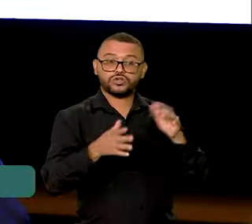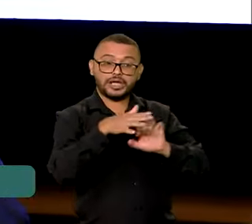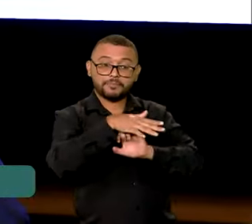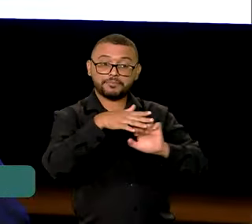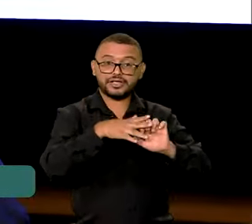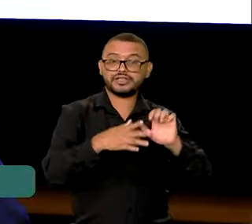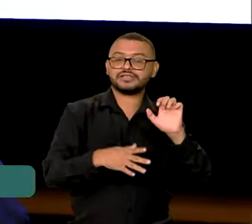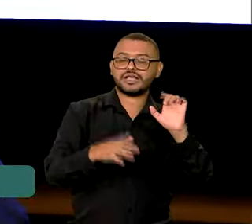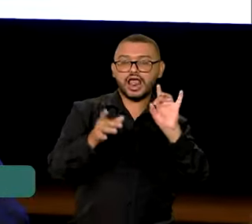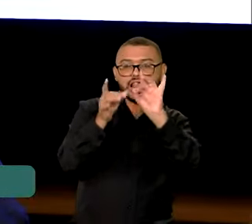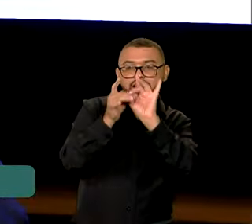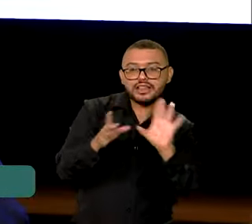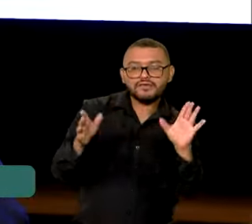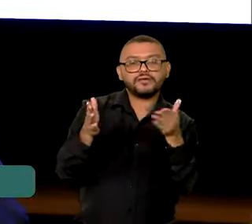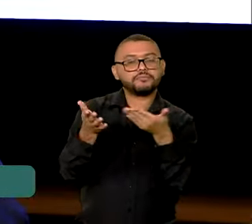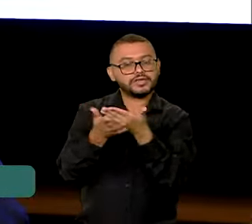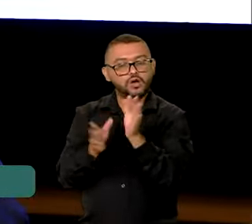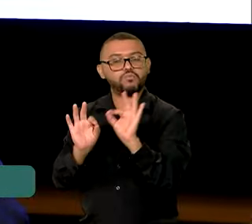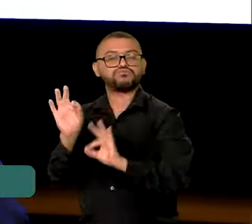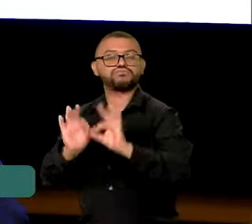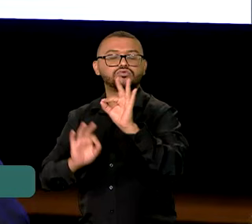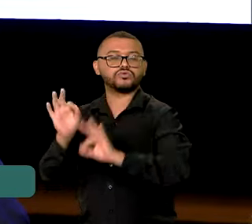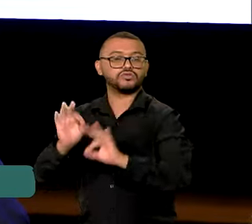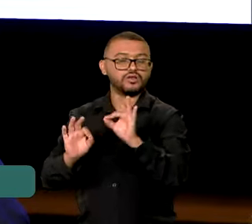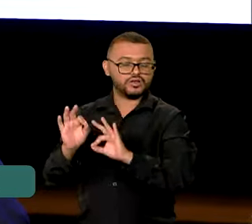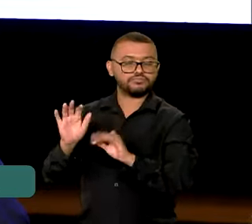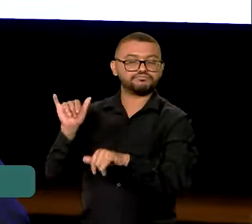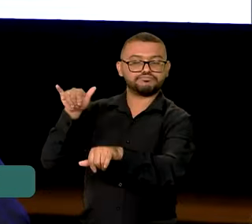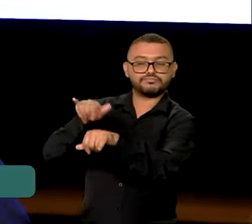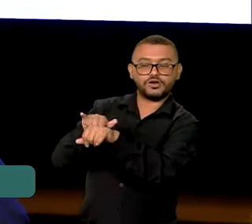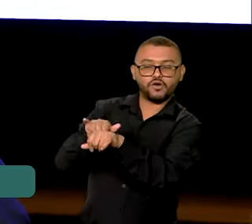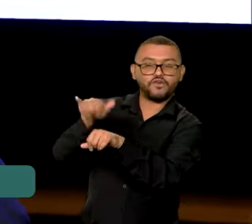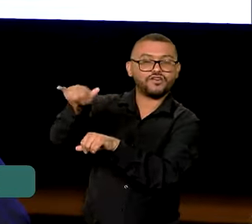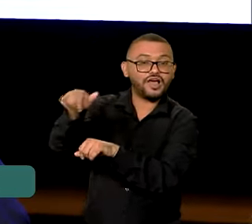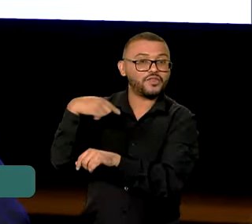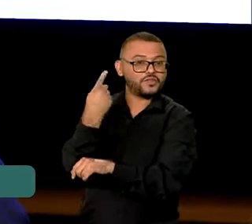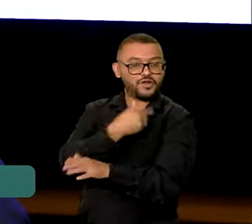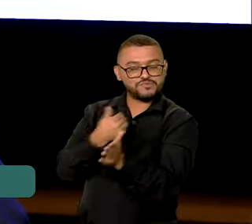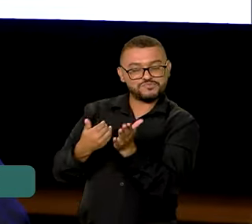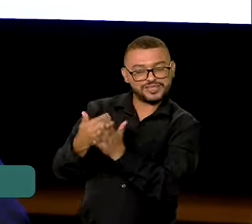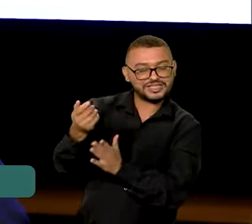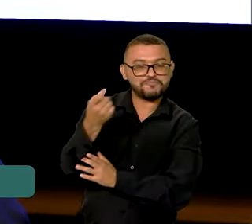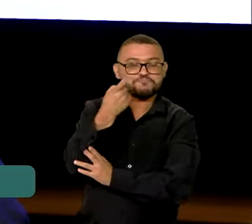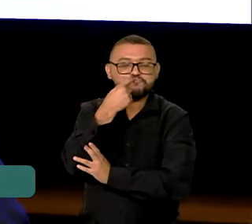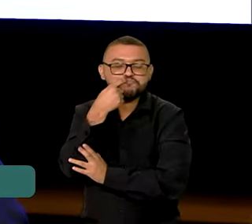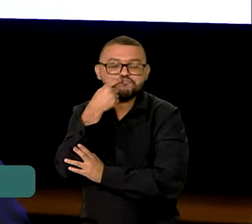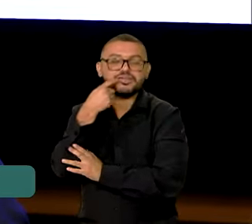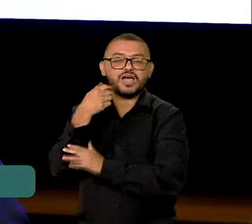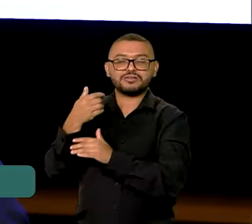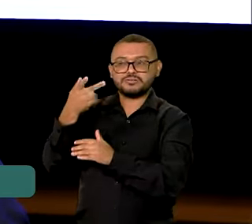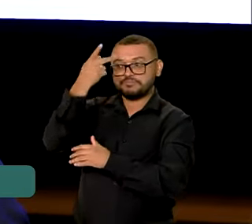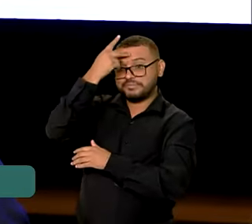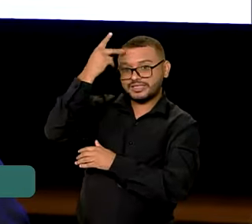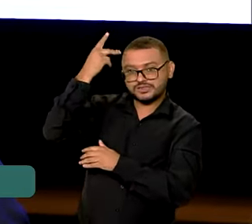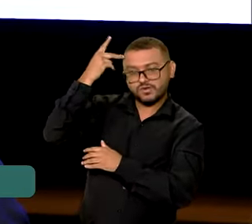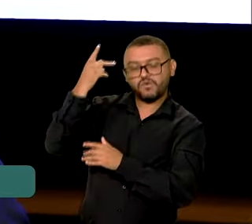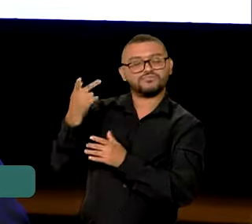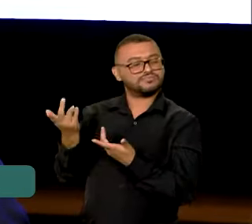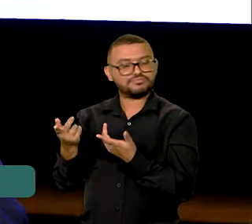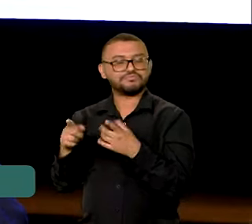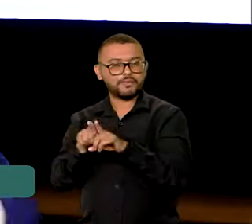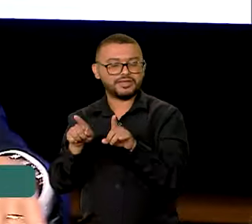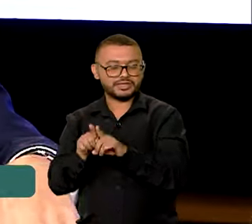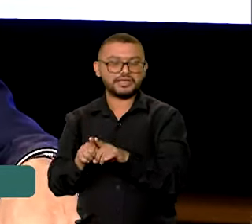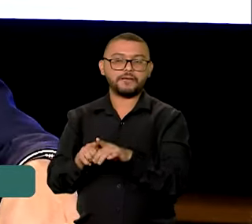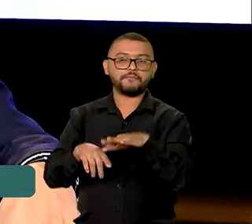está autorizando a operação do aeroporto para que a gente possa, em breve, começar a receber voos comerciais.